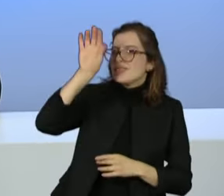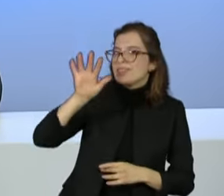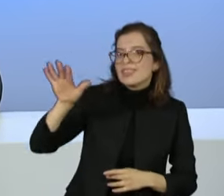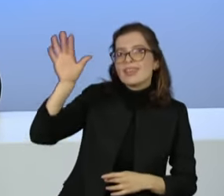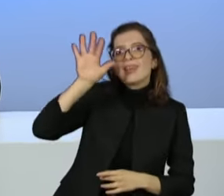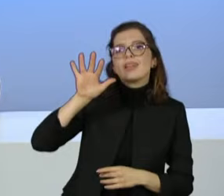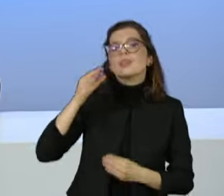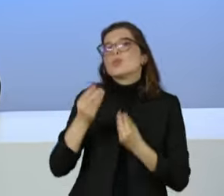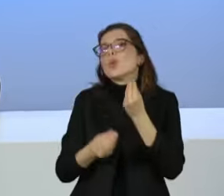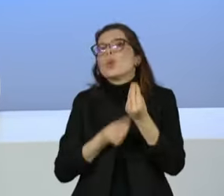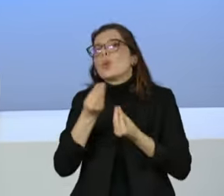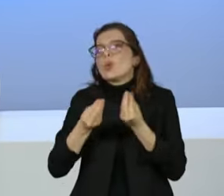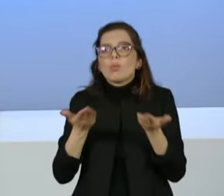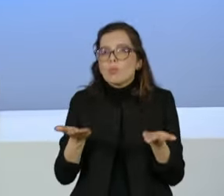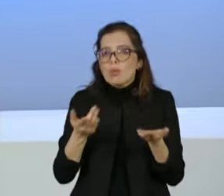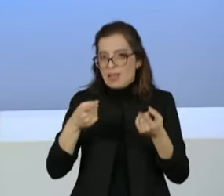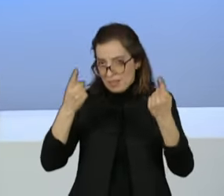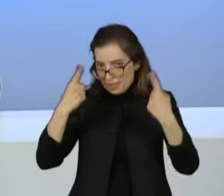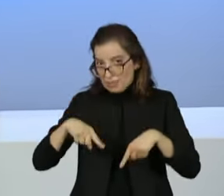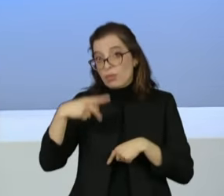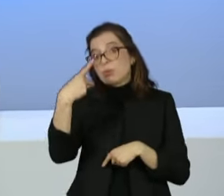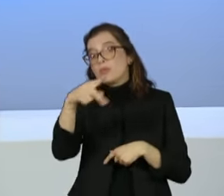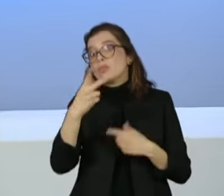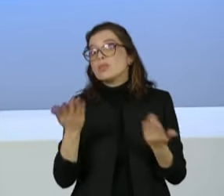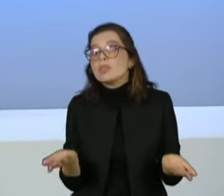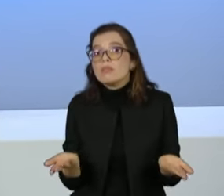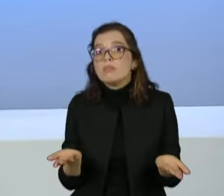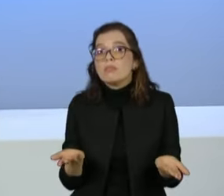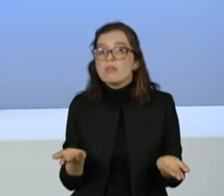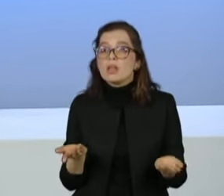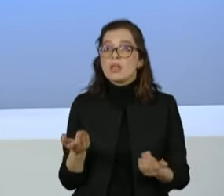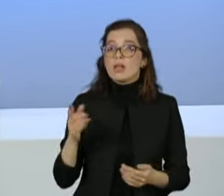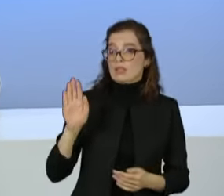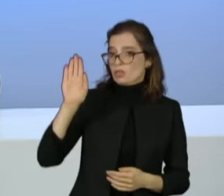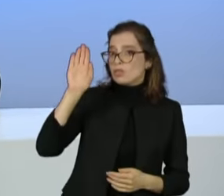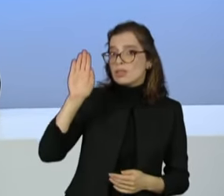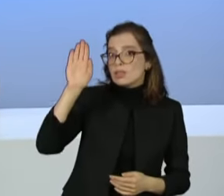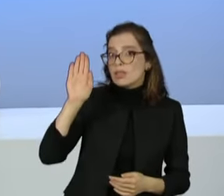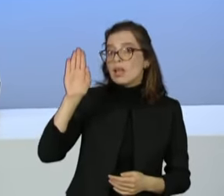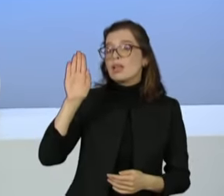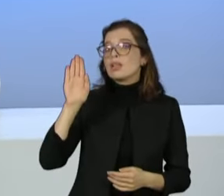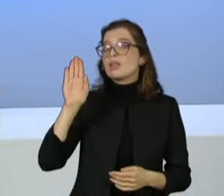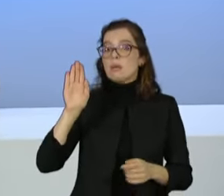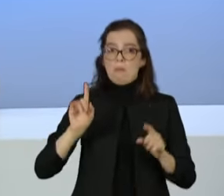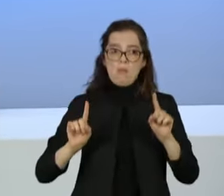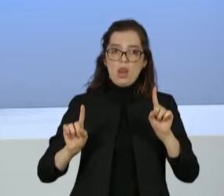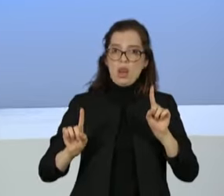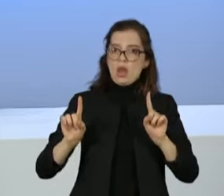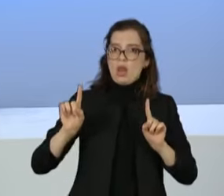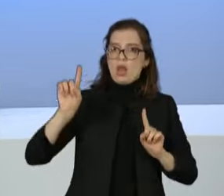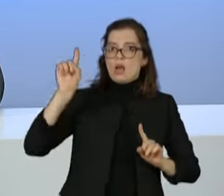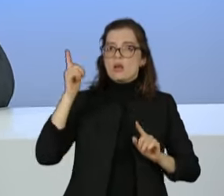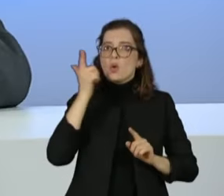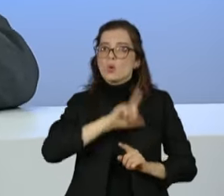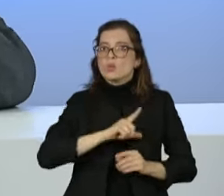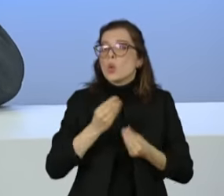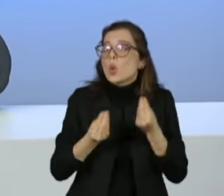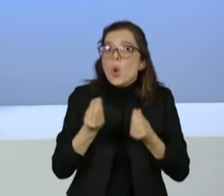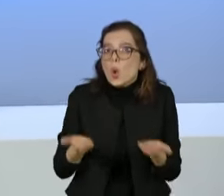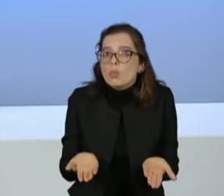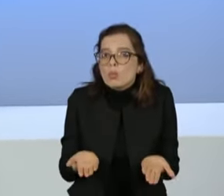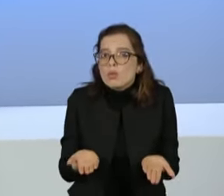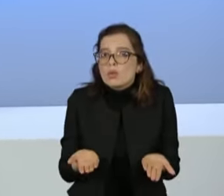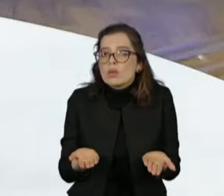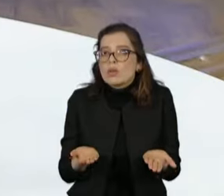desafio de deixar de ser a candidata só do PIB para também ser candidata de uma coisa mais ampla